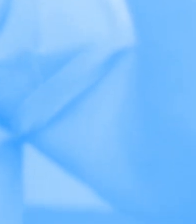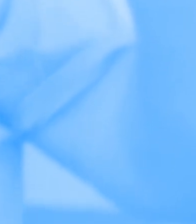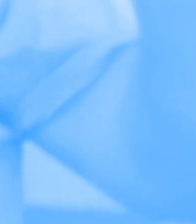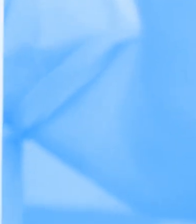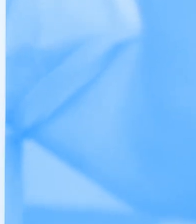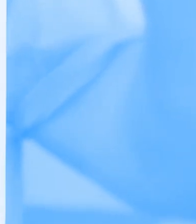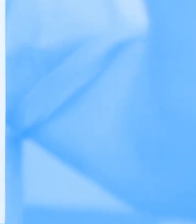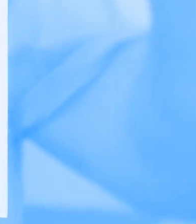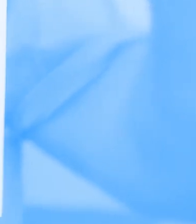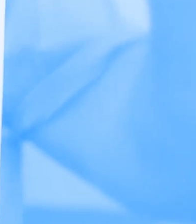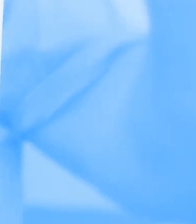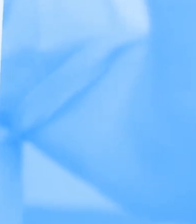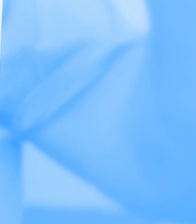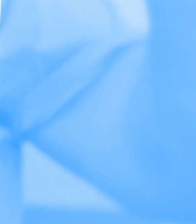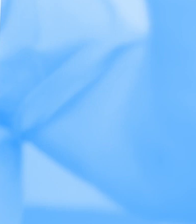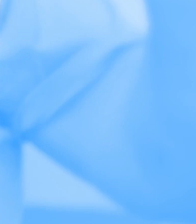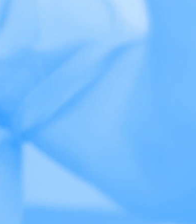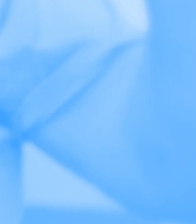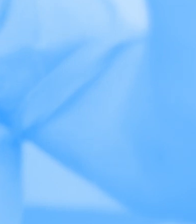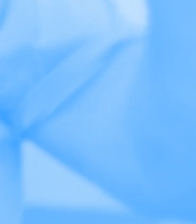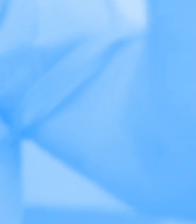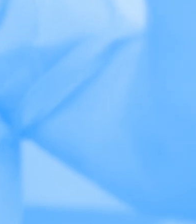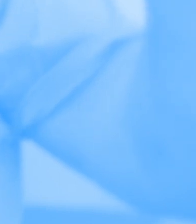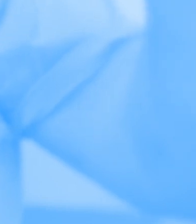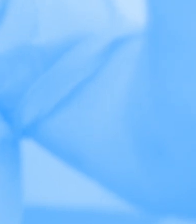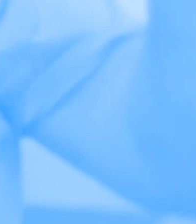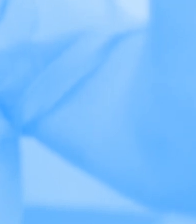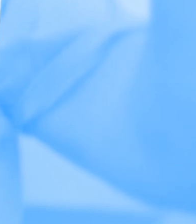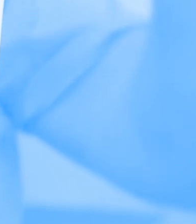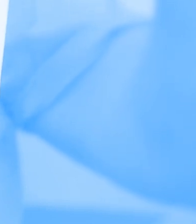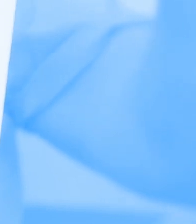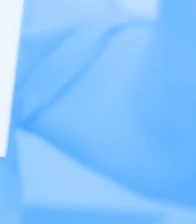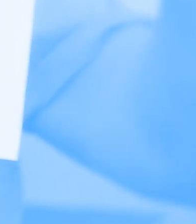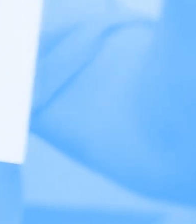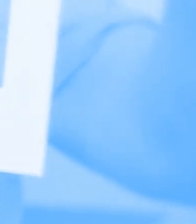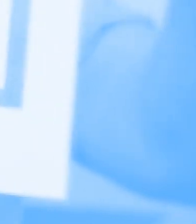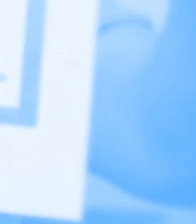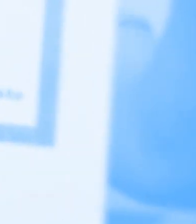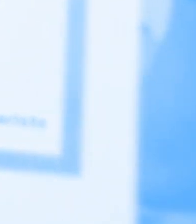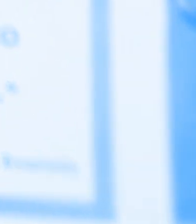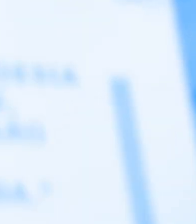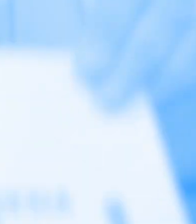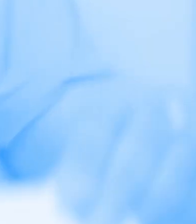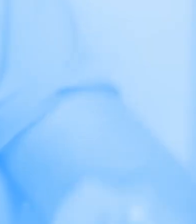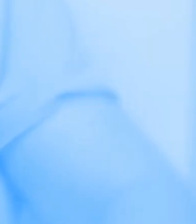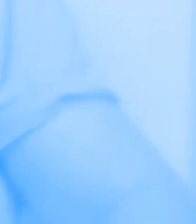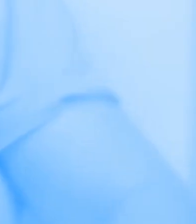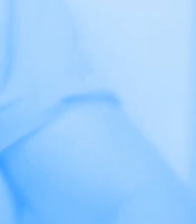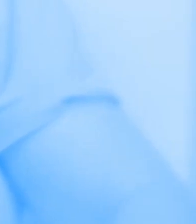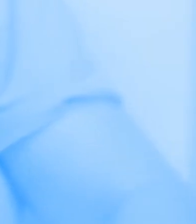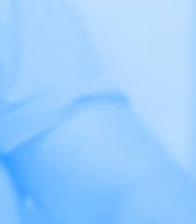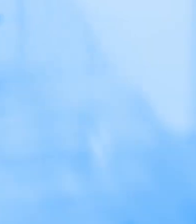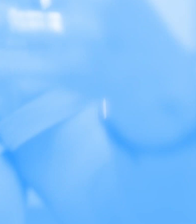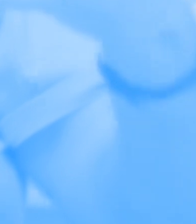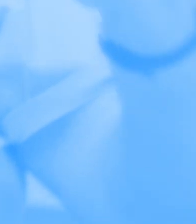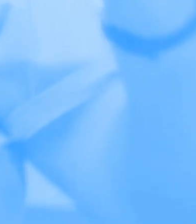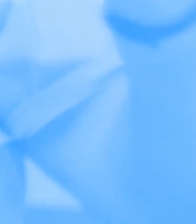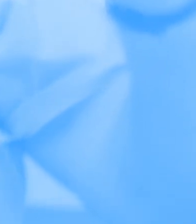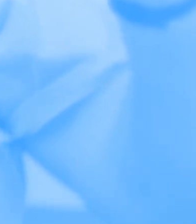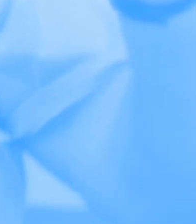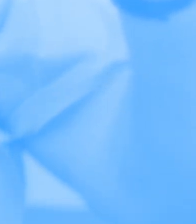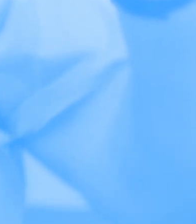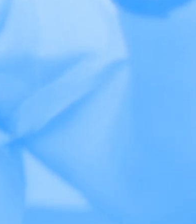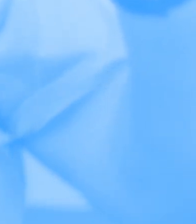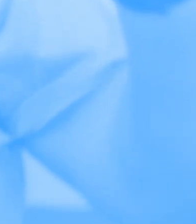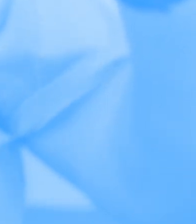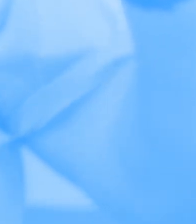afeto Se faz necessária Para todos nós amigos